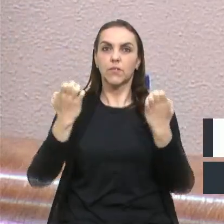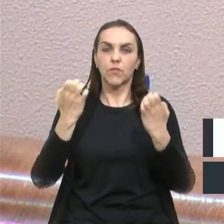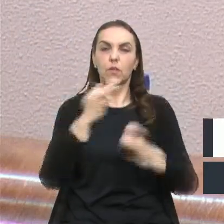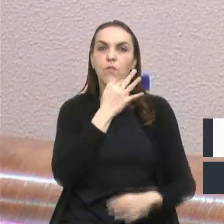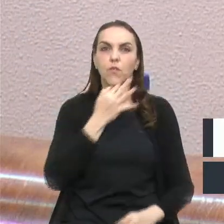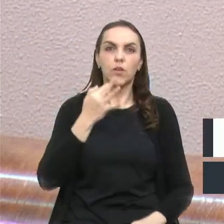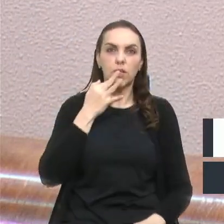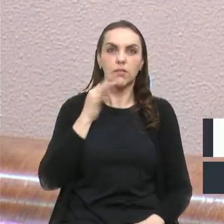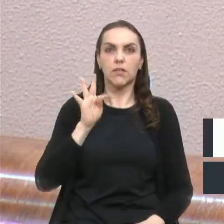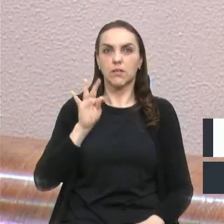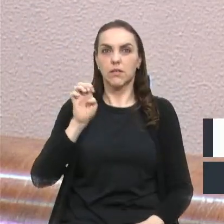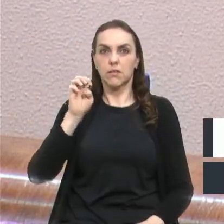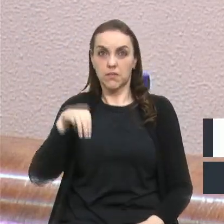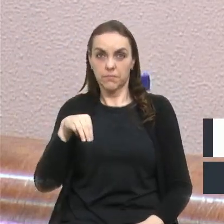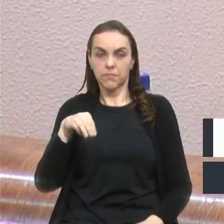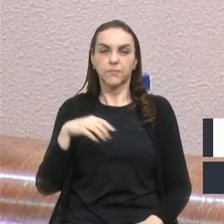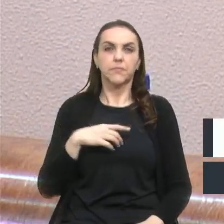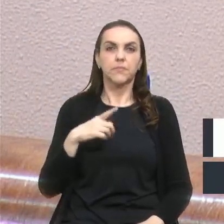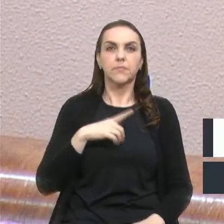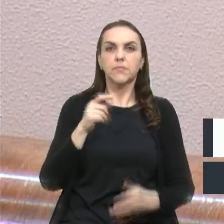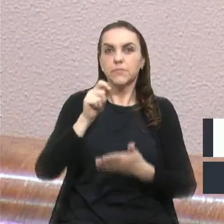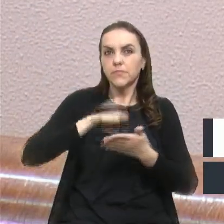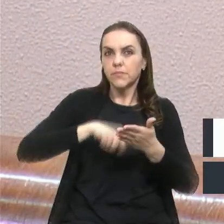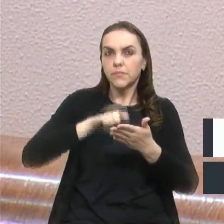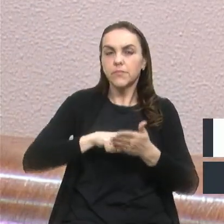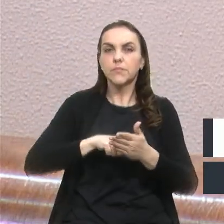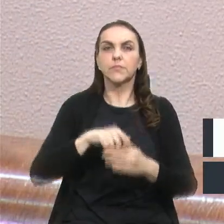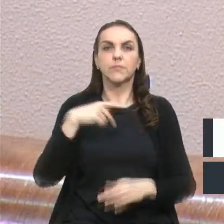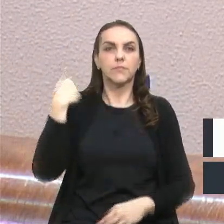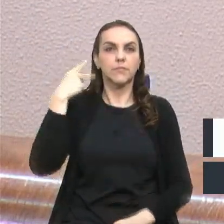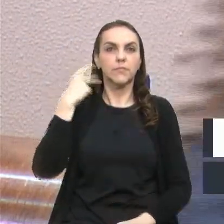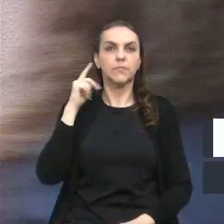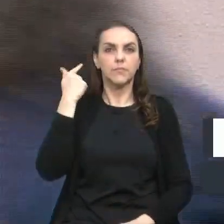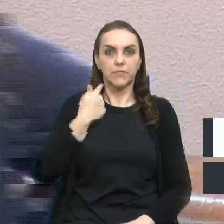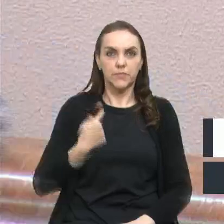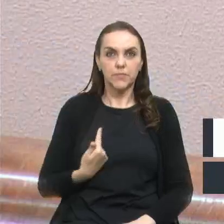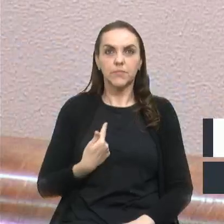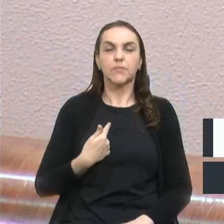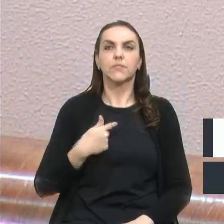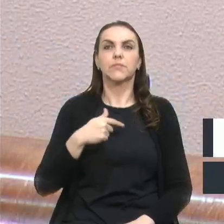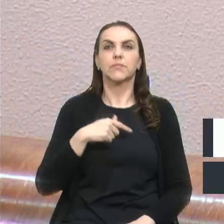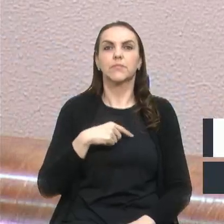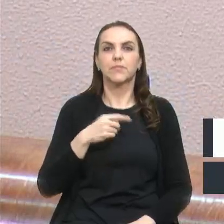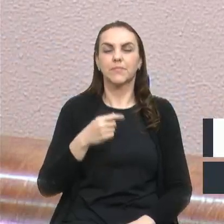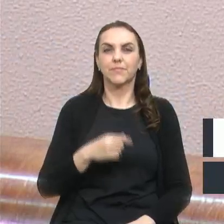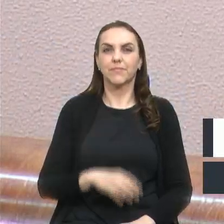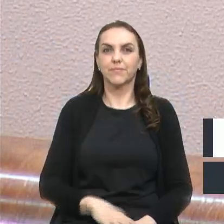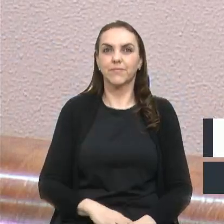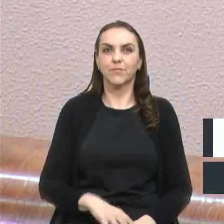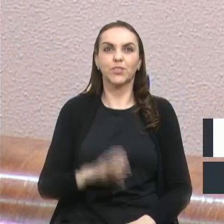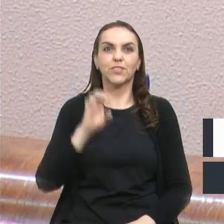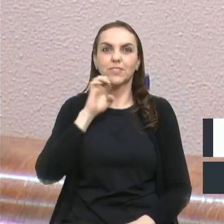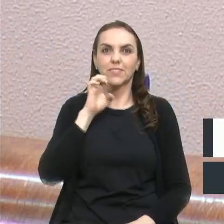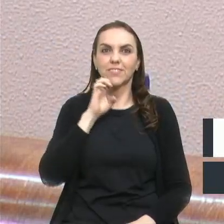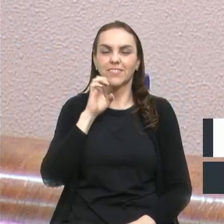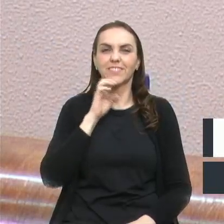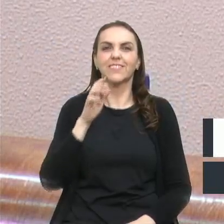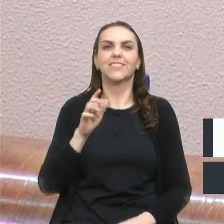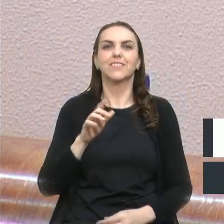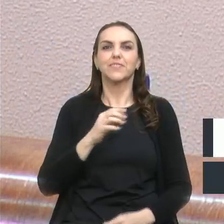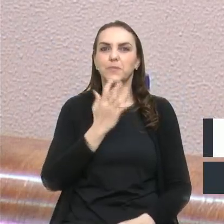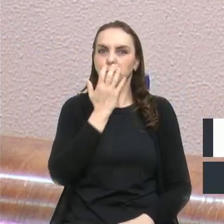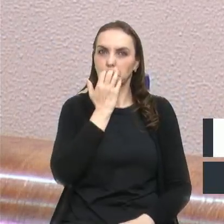Este documento vem assinado pela vereadora Gladys Friço, Alexandre Bortoluz, Elisandro Fiusa, Estela Ballardin, Gilfredo